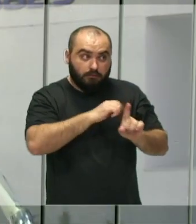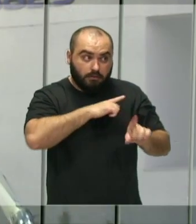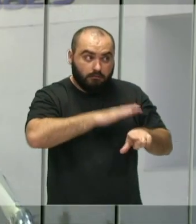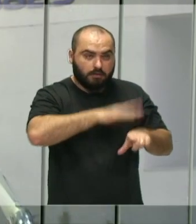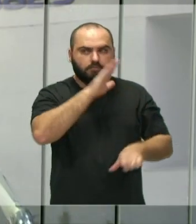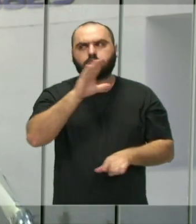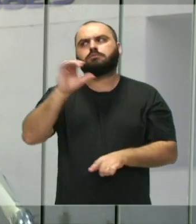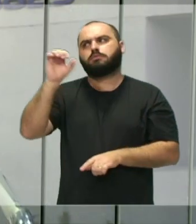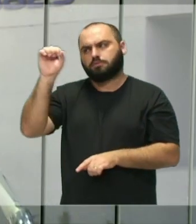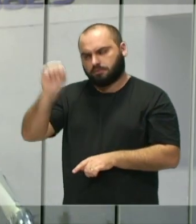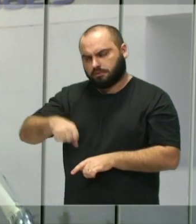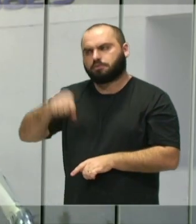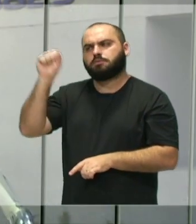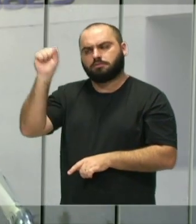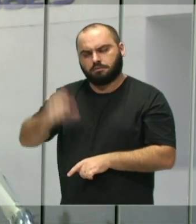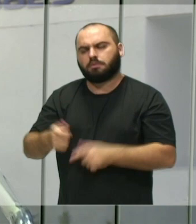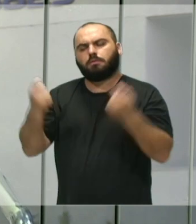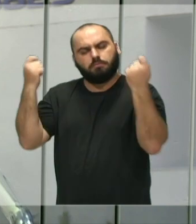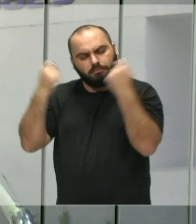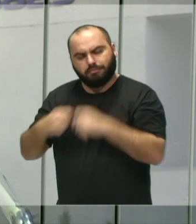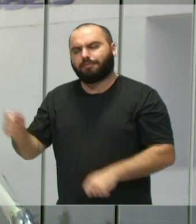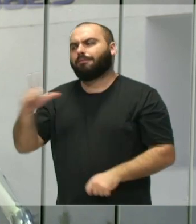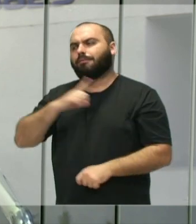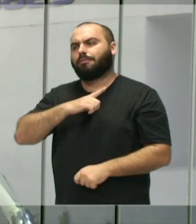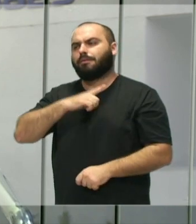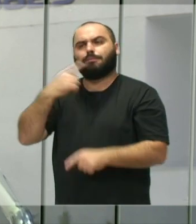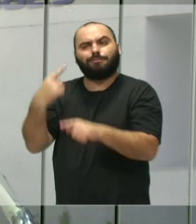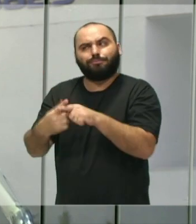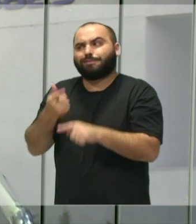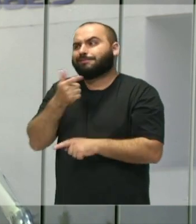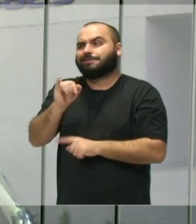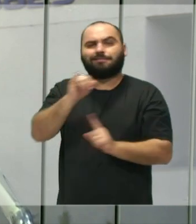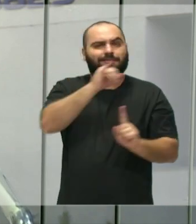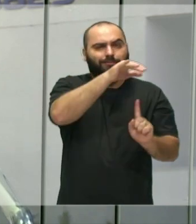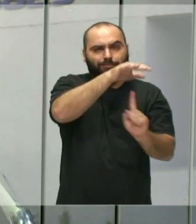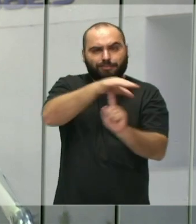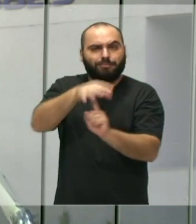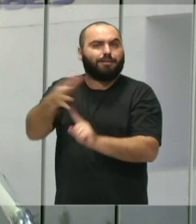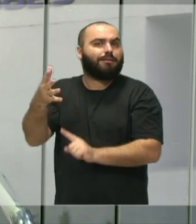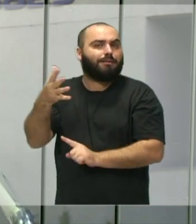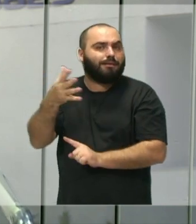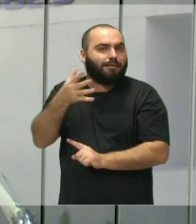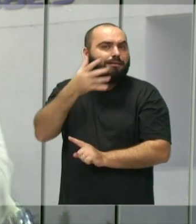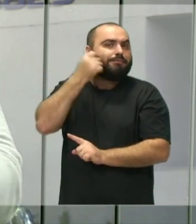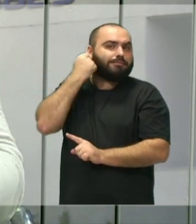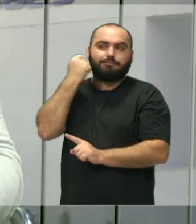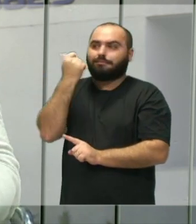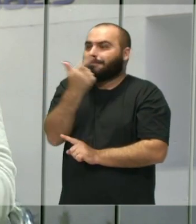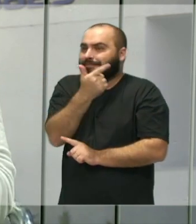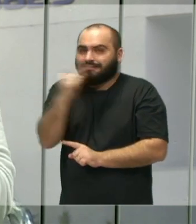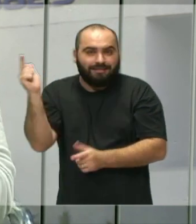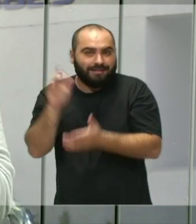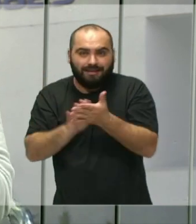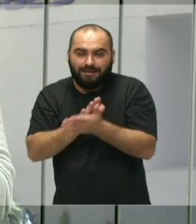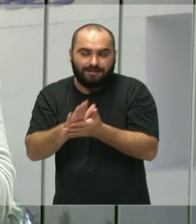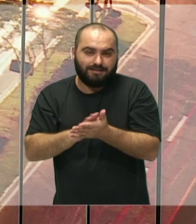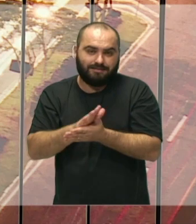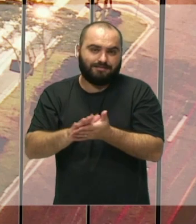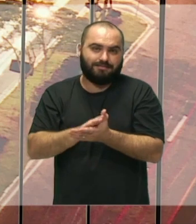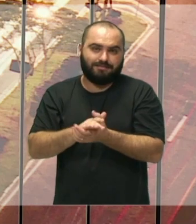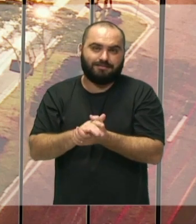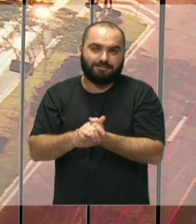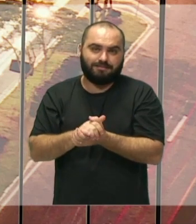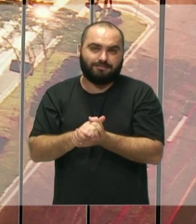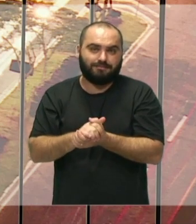tem que ter, tem que ter, tem que ter, porque se não tivesse as feiras de adoções grandes e bem divulgadas, não diminui o número de